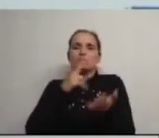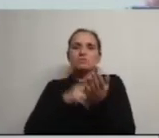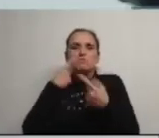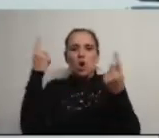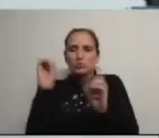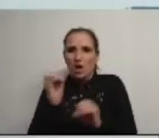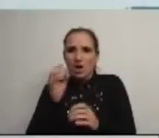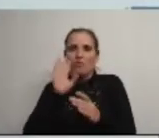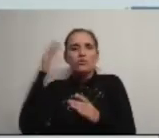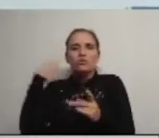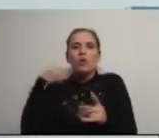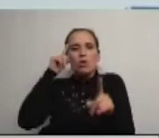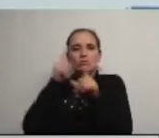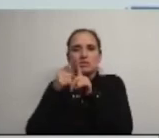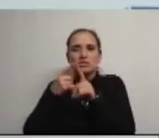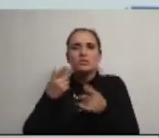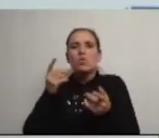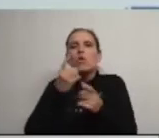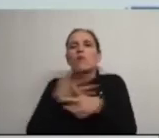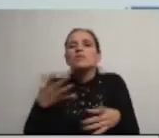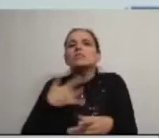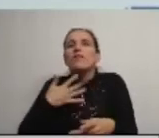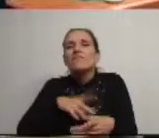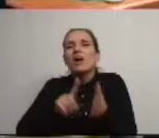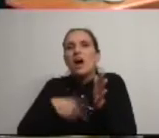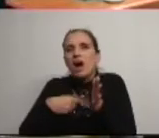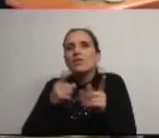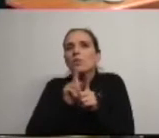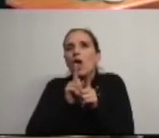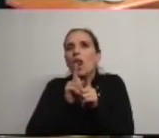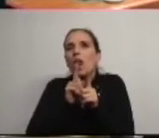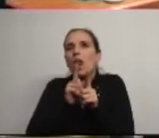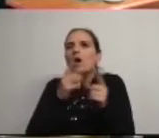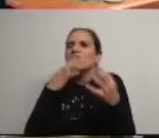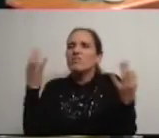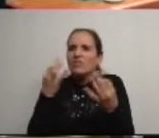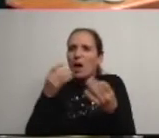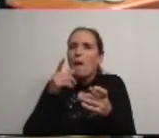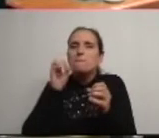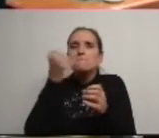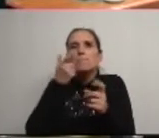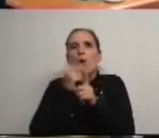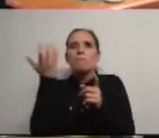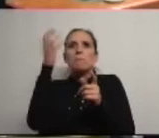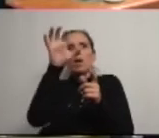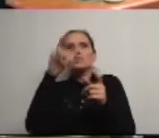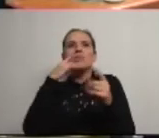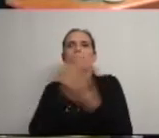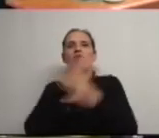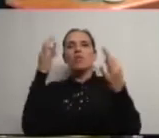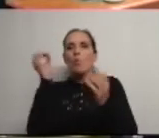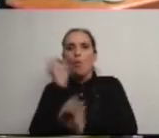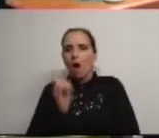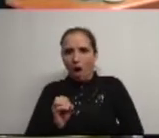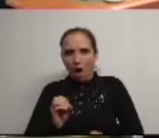é que de uma vez por todos a Câmara Municipal de Águeda regresse do seu utópico país das maravilhas da sua versão cor-de-rosa e irrealista e